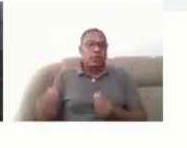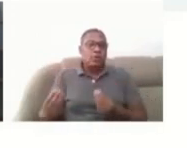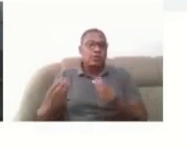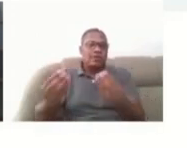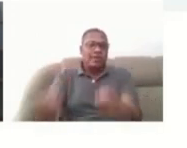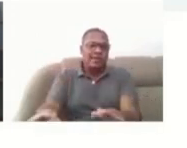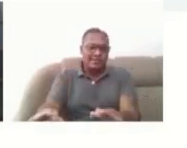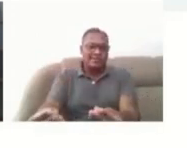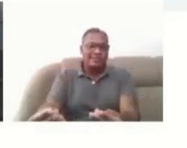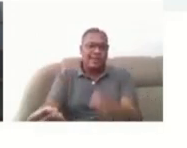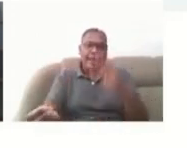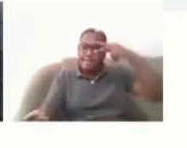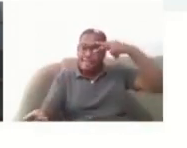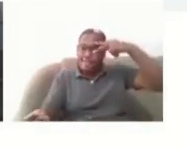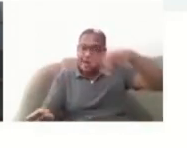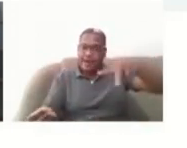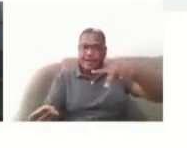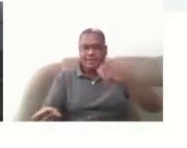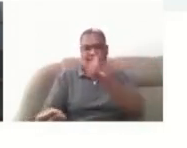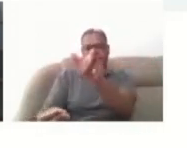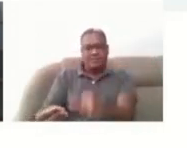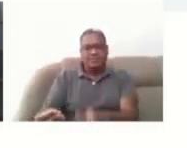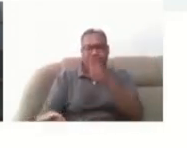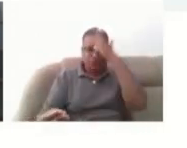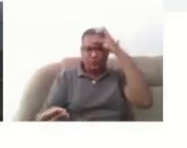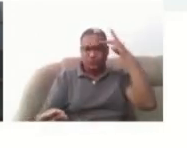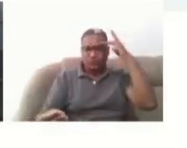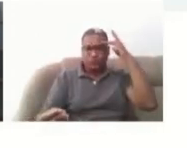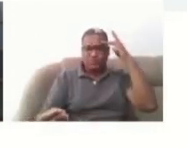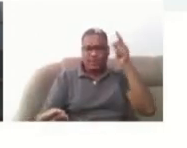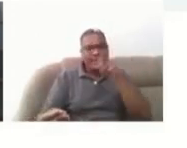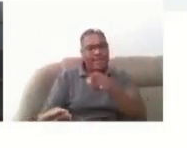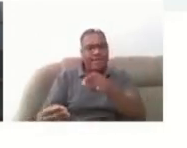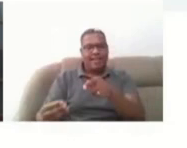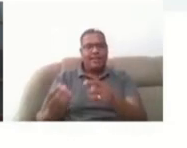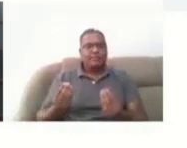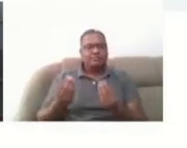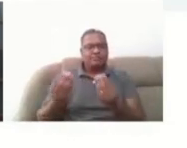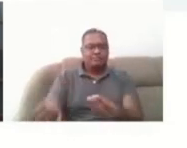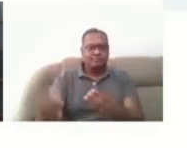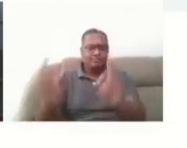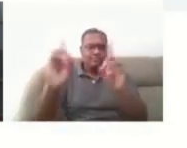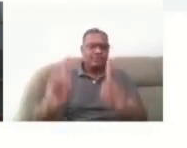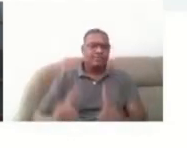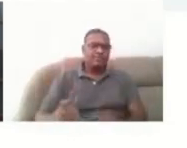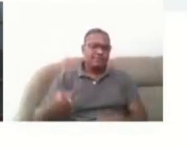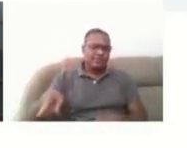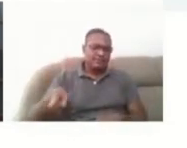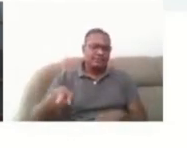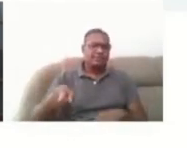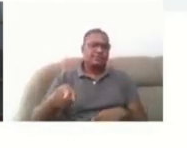né? Não é da pessoa, é acessibilidade para a pessoa com deficiência física.